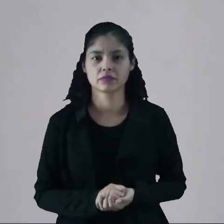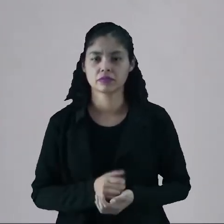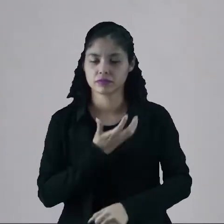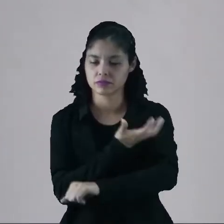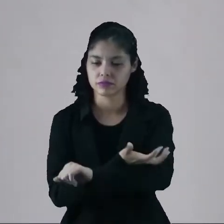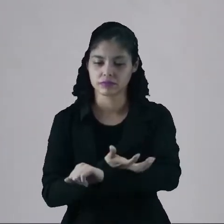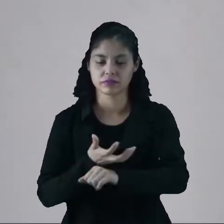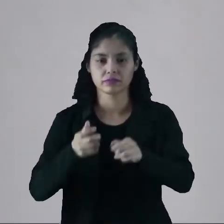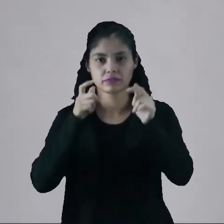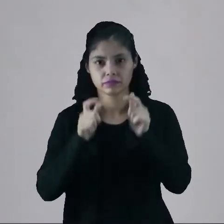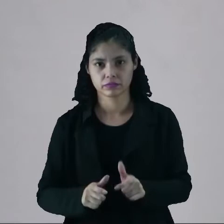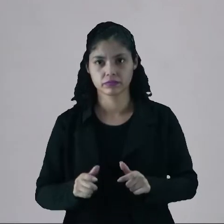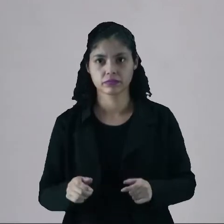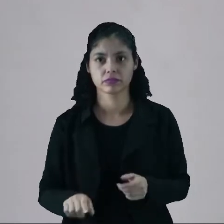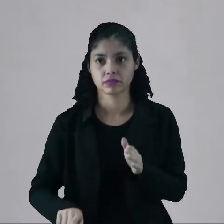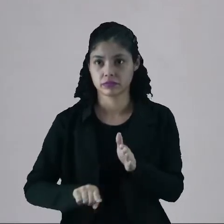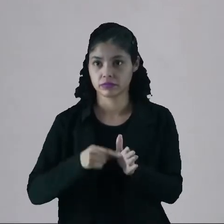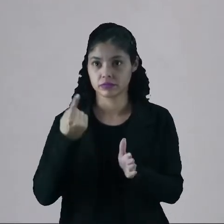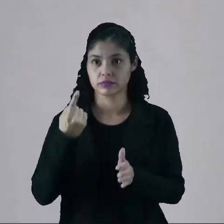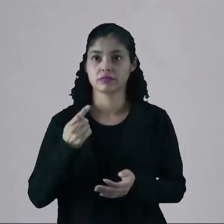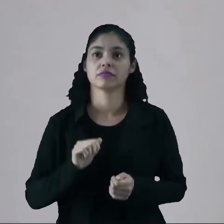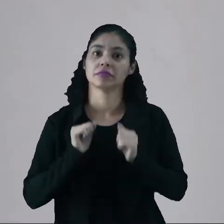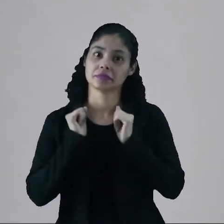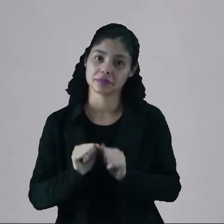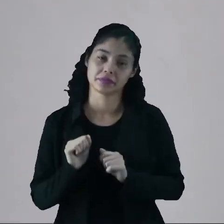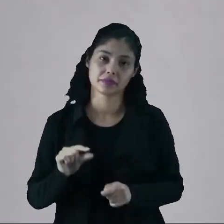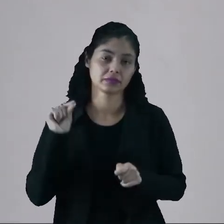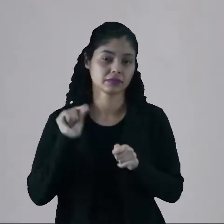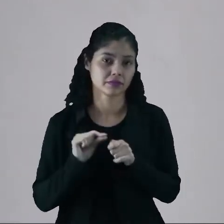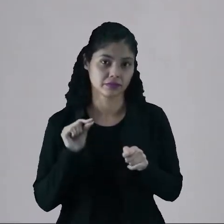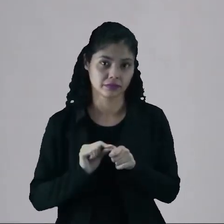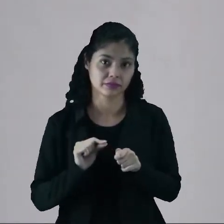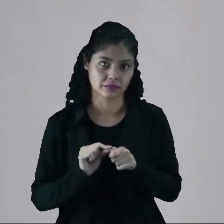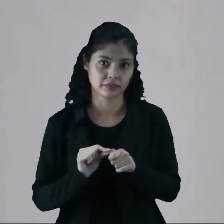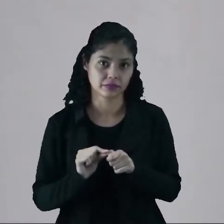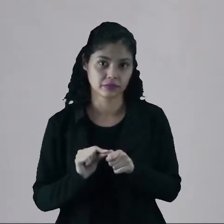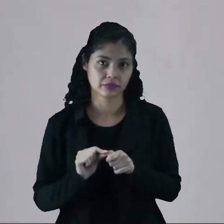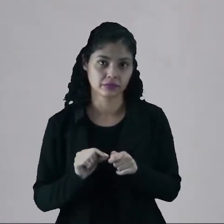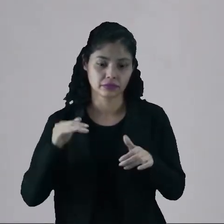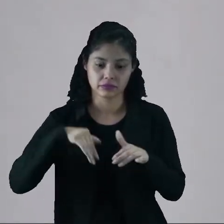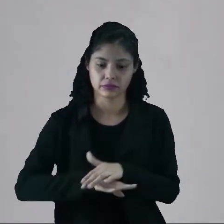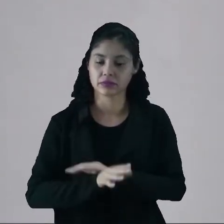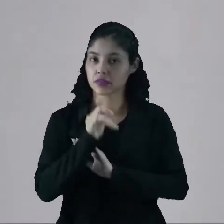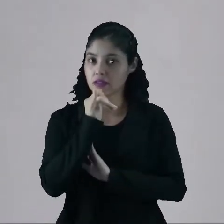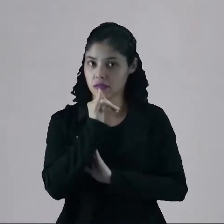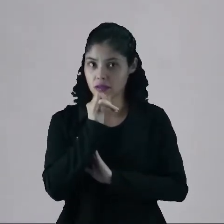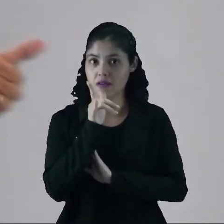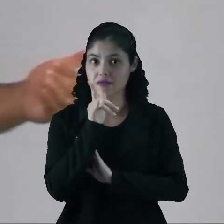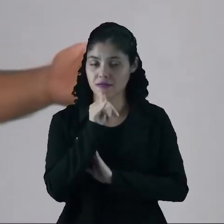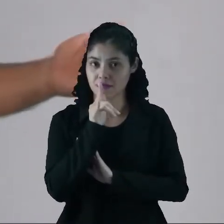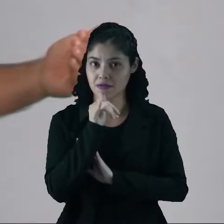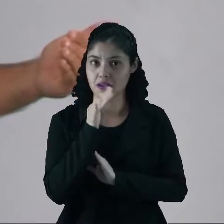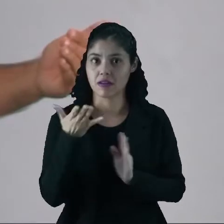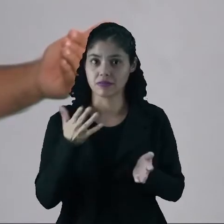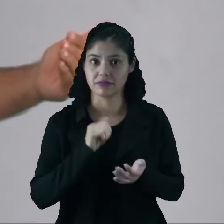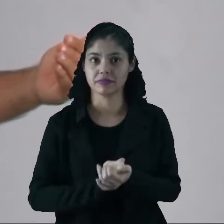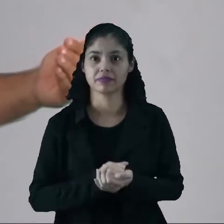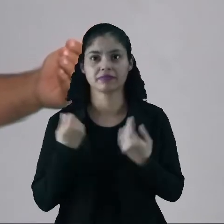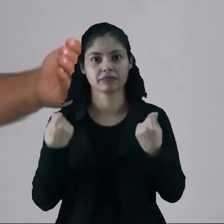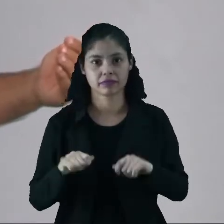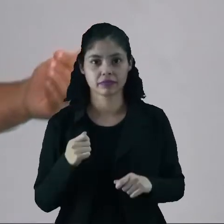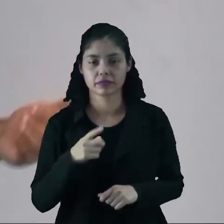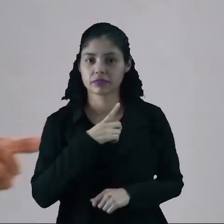vegetação local? Primeiramente que para poder fazer o reservatório, onde tem a represa,